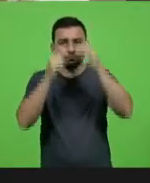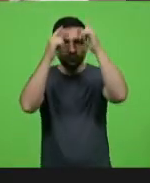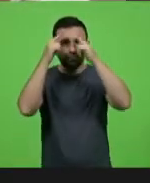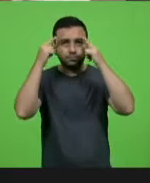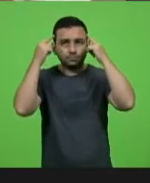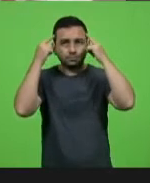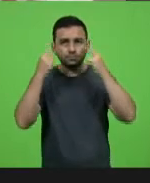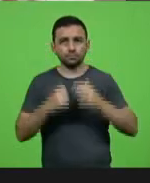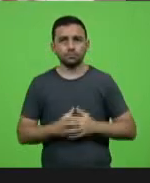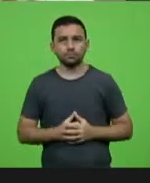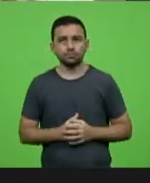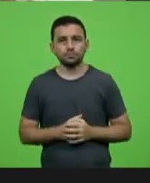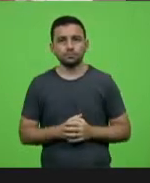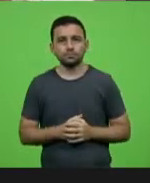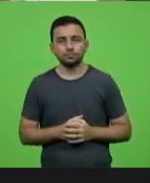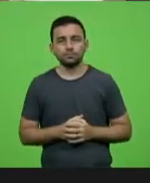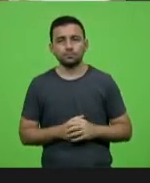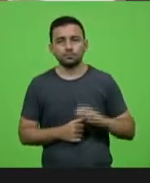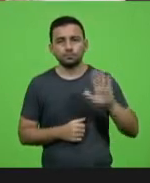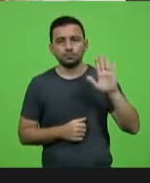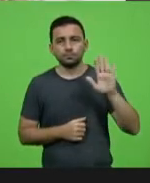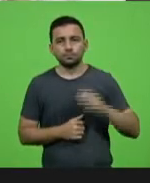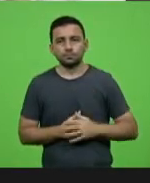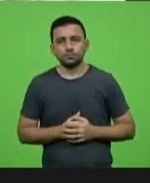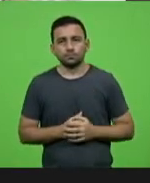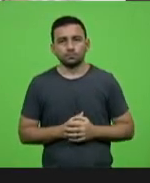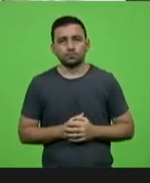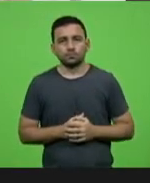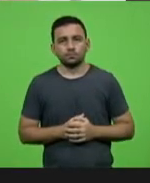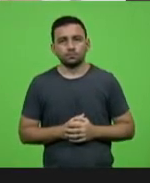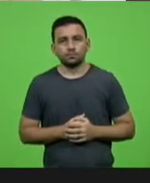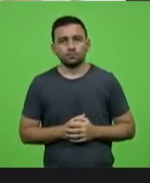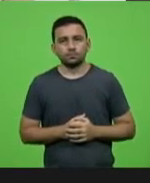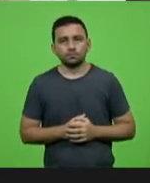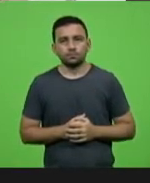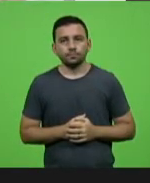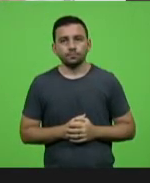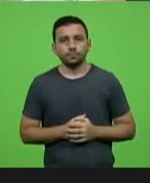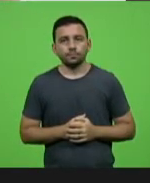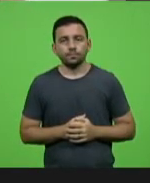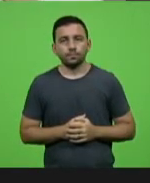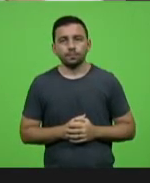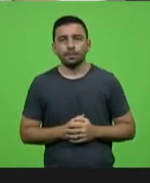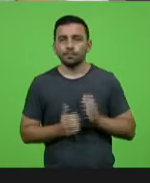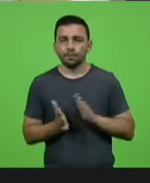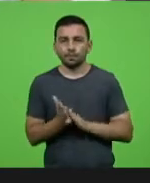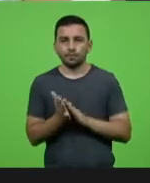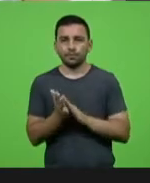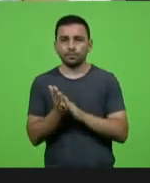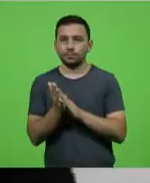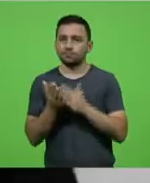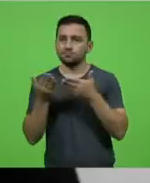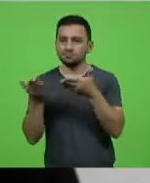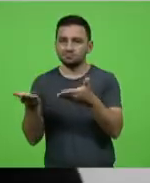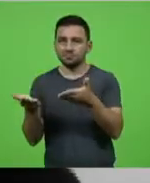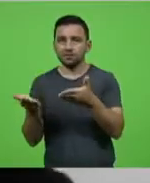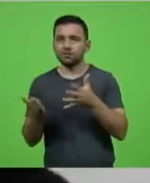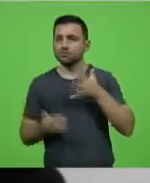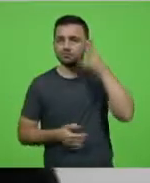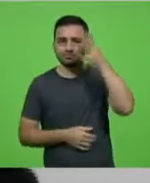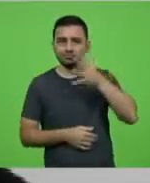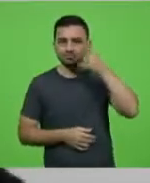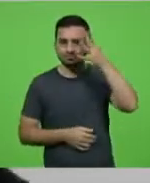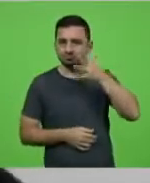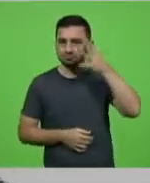Maurício, posso fazer uma parte? Sim, colega. Primeiro, lhe parabenizar pela sua fala, seu